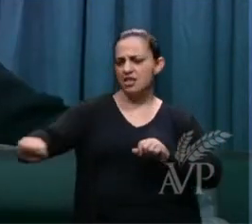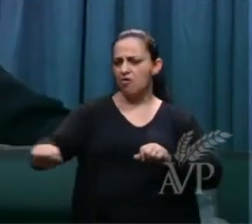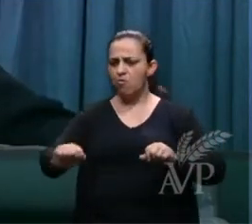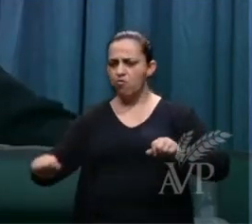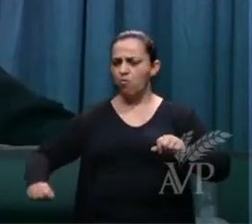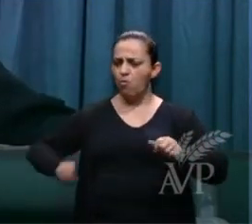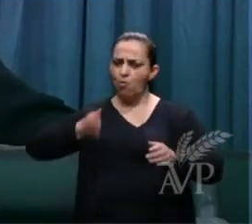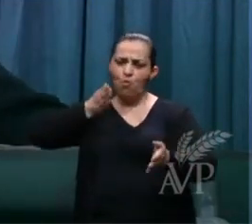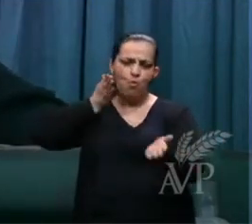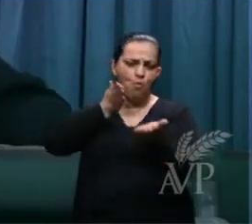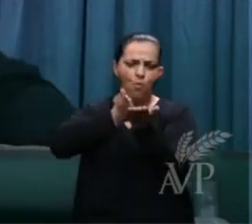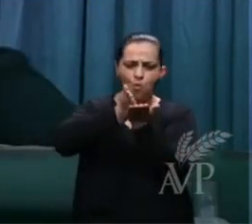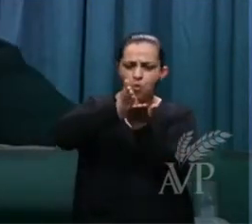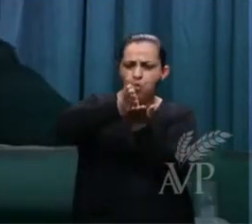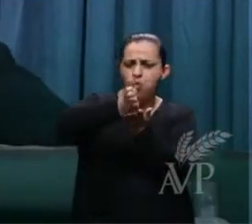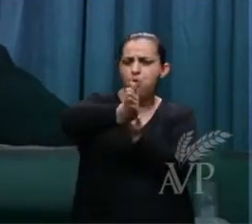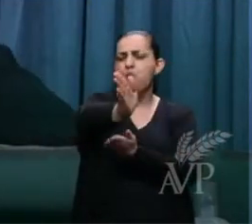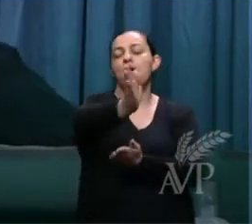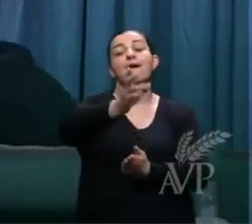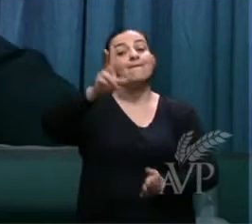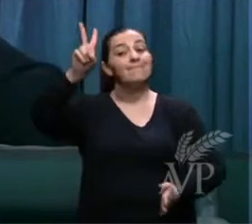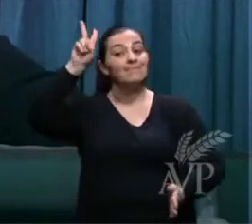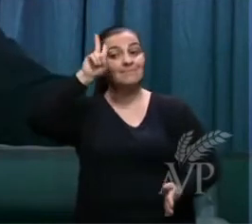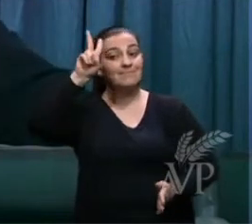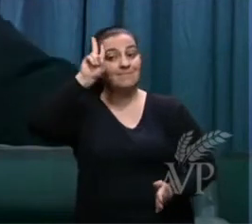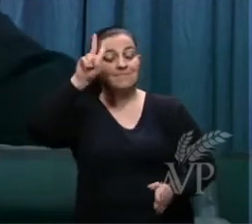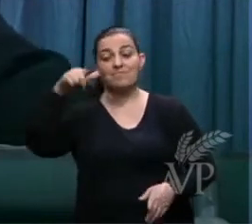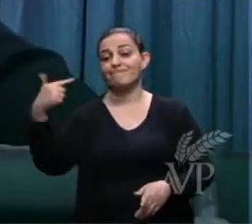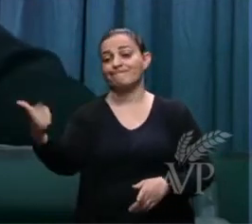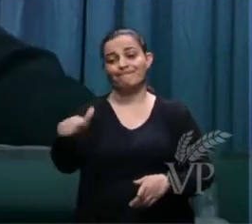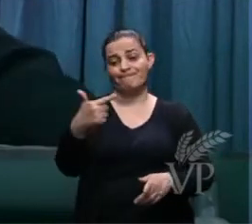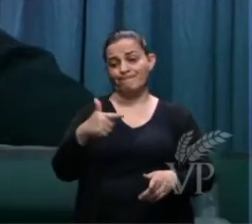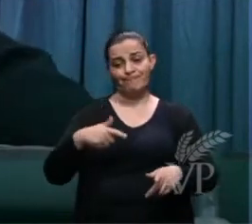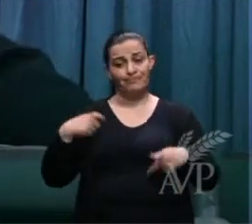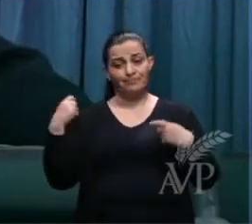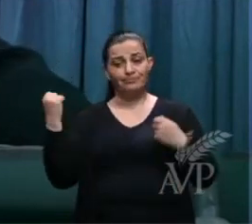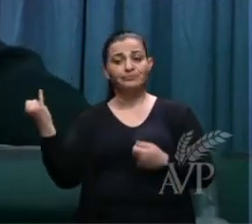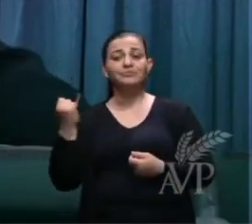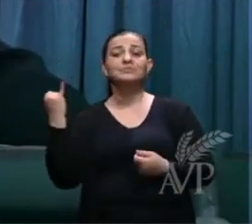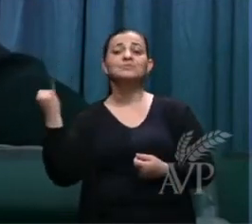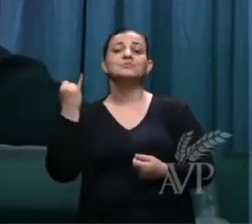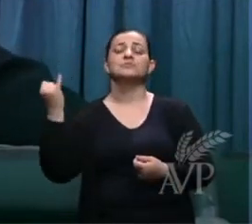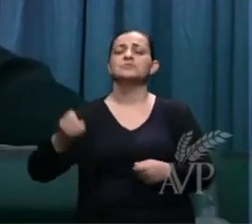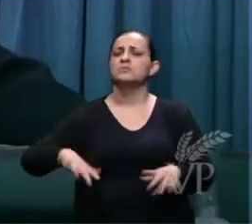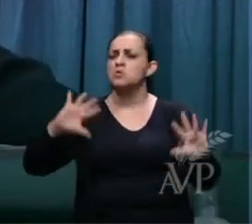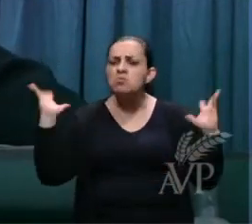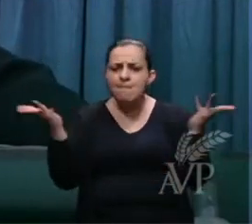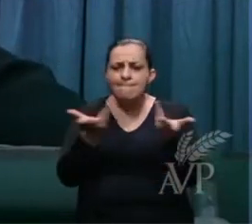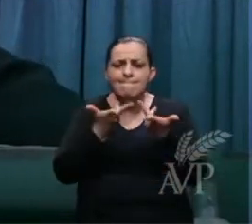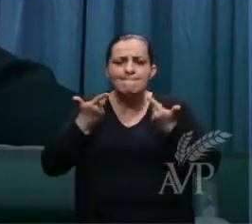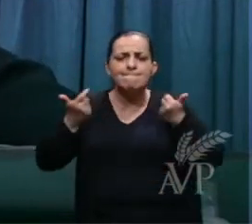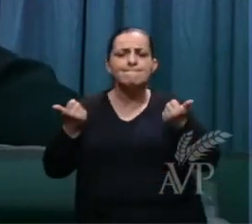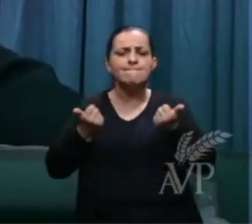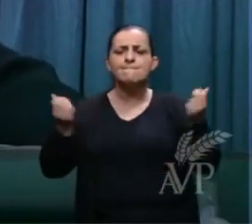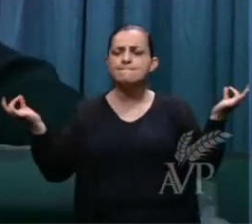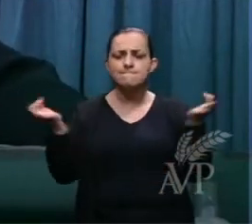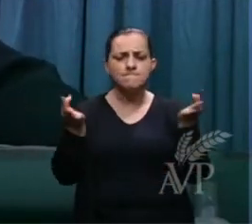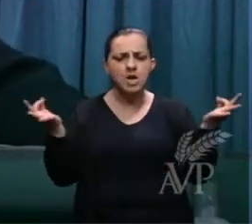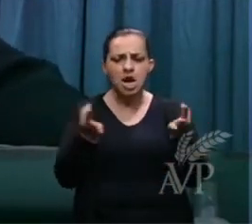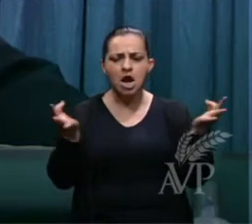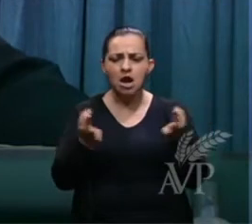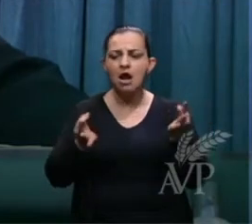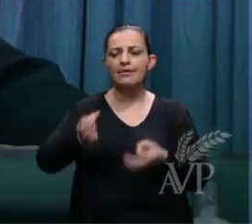mas lembre não importa quão crentão seja você se não existir aquela